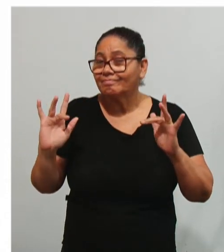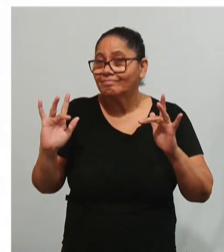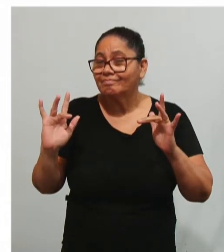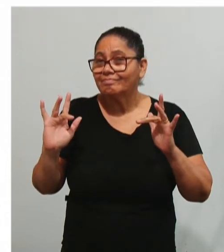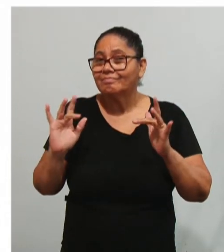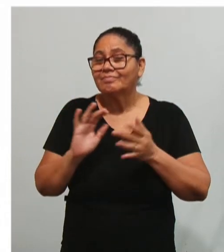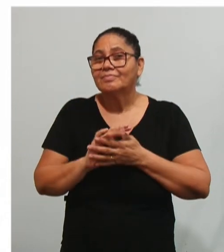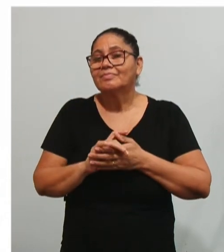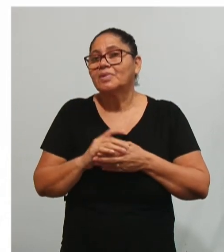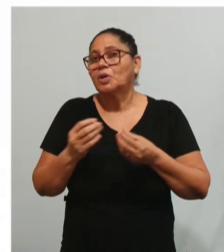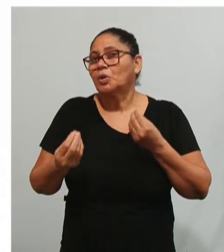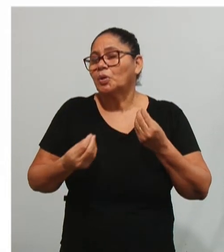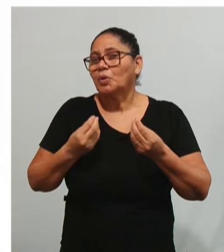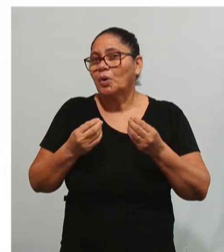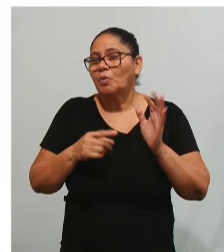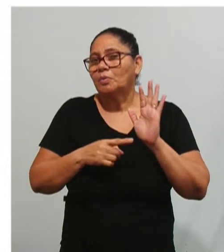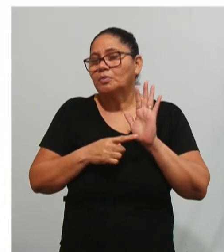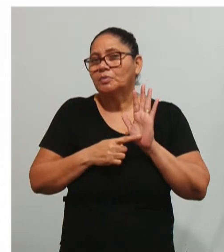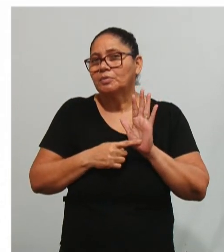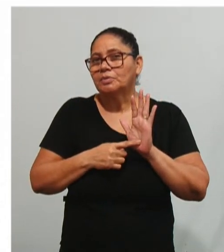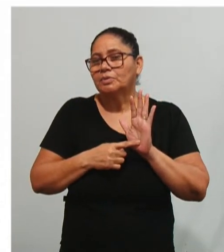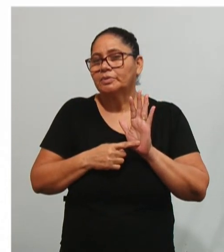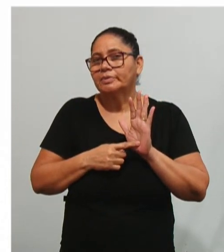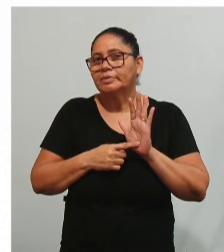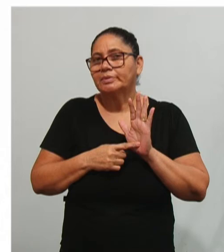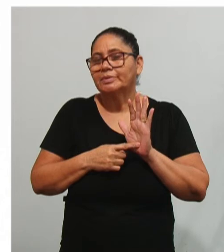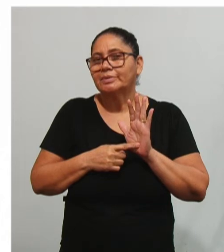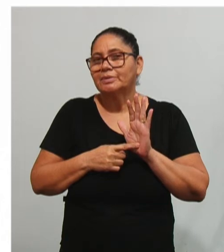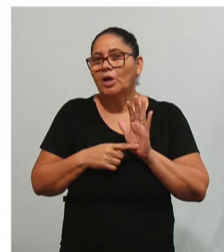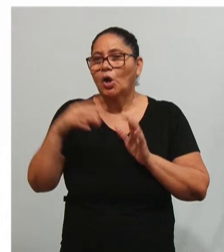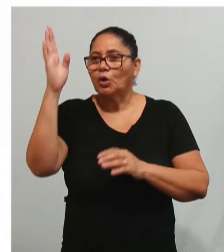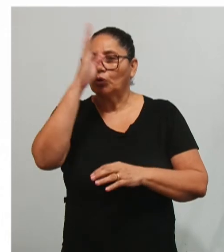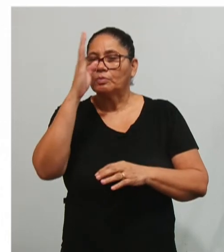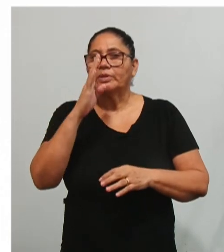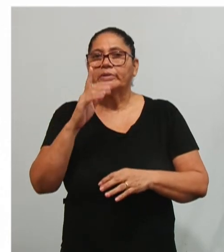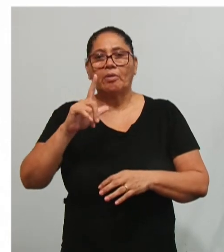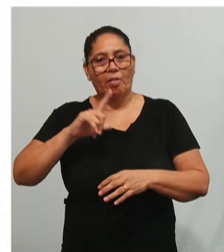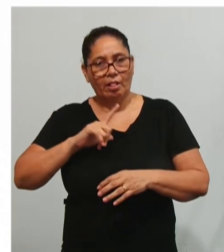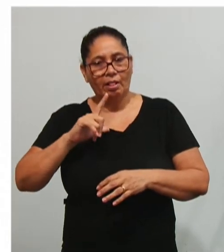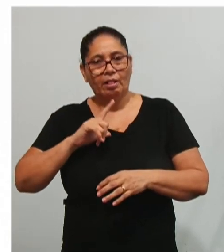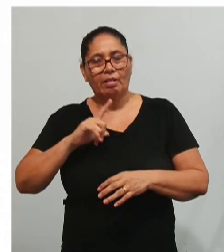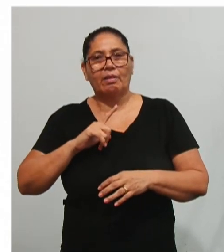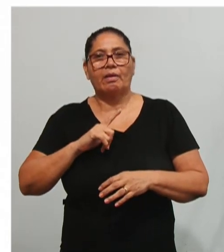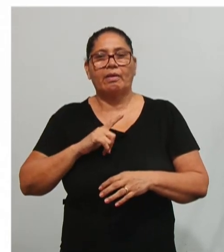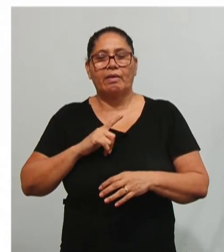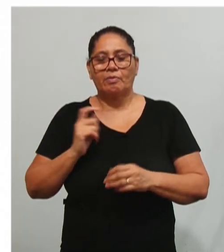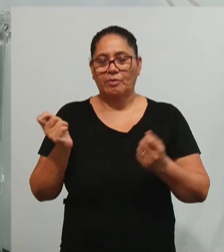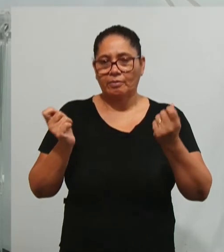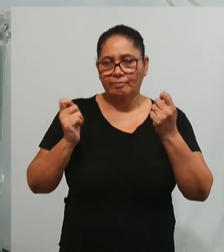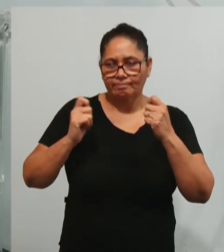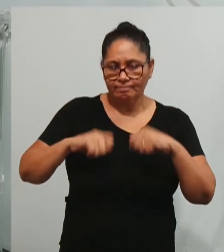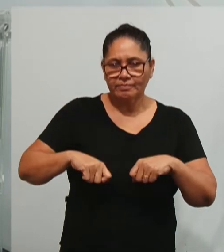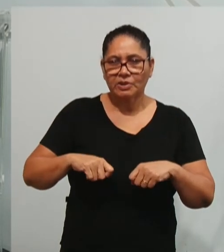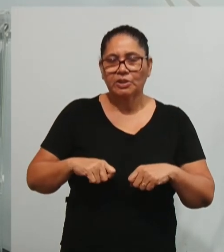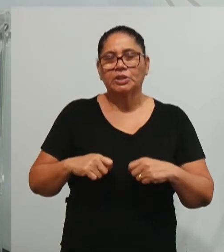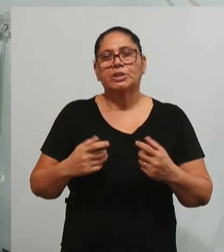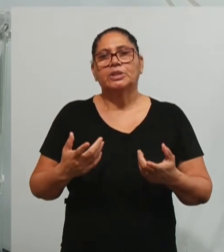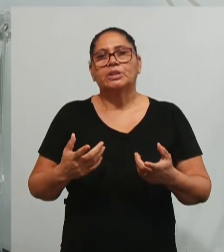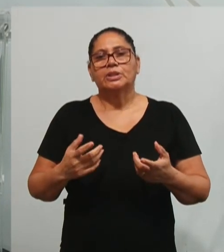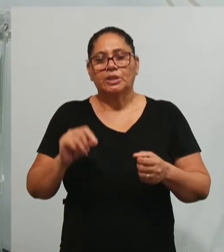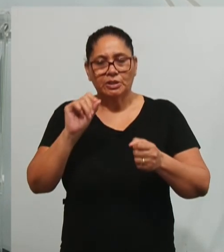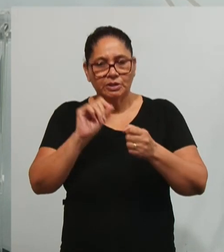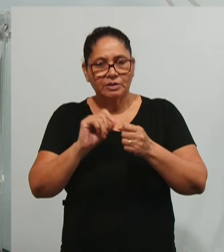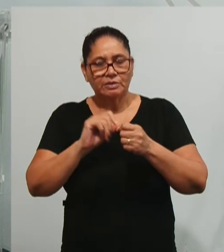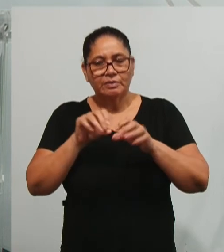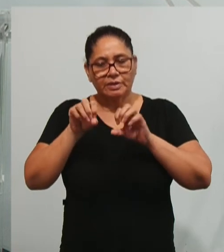natureza que mostra eminentemente o Brasil que a gente tem. A necessidade que a gente tem de fazer